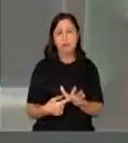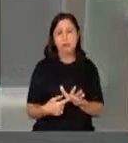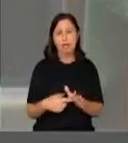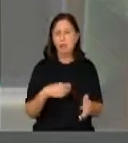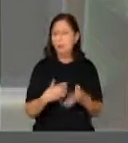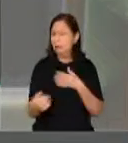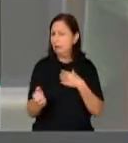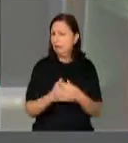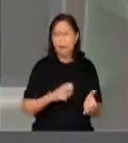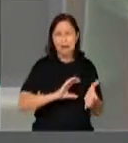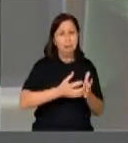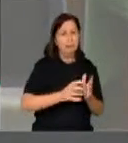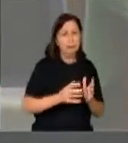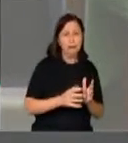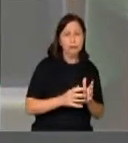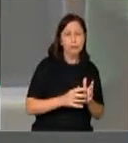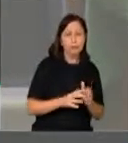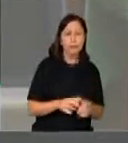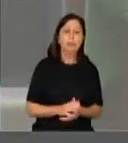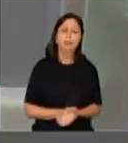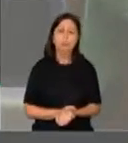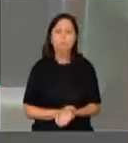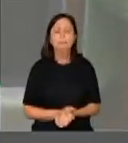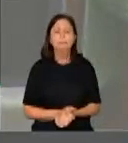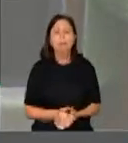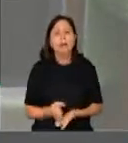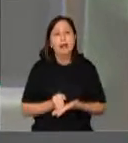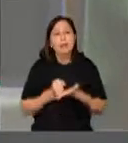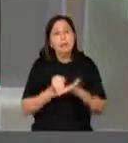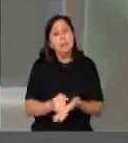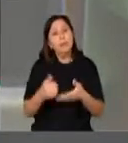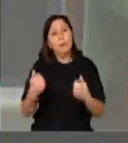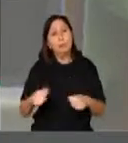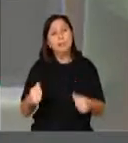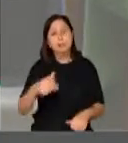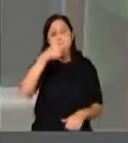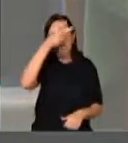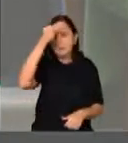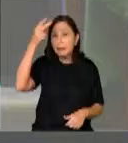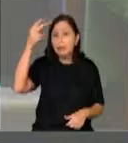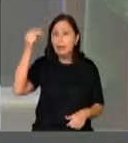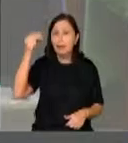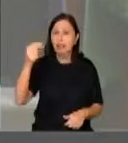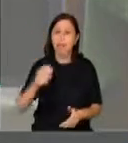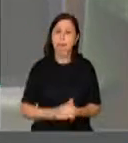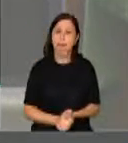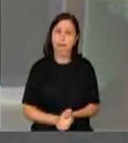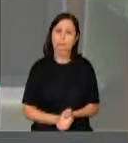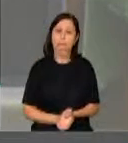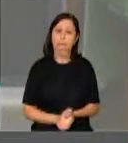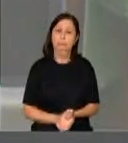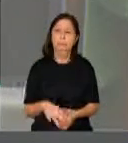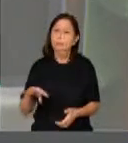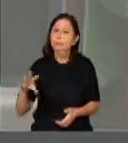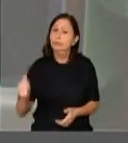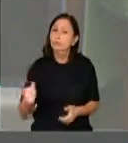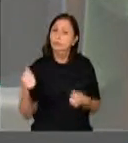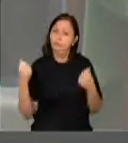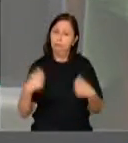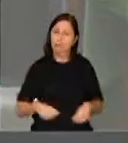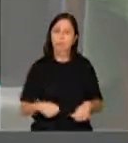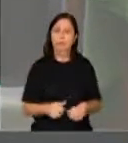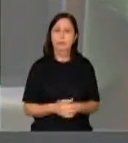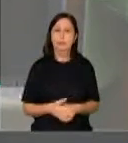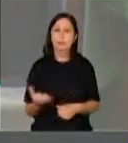ajudar os prefeitos no que for possível e no que for necessário. Então, eu quero deixar esse